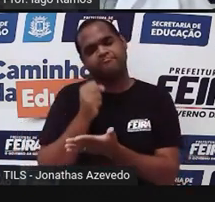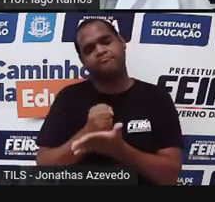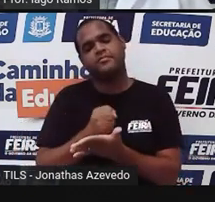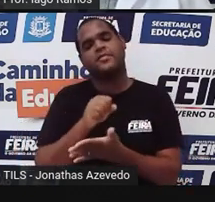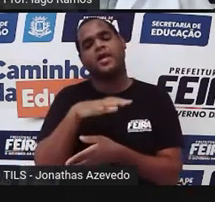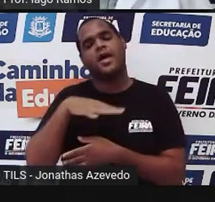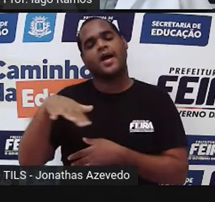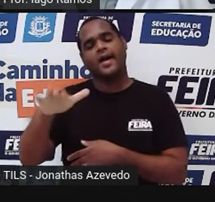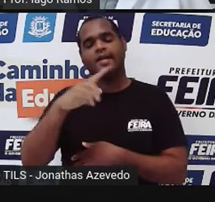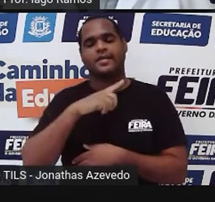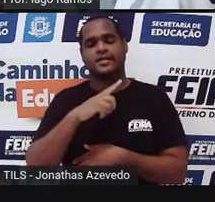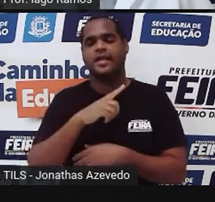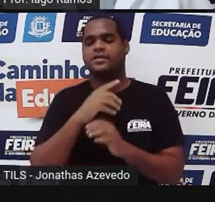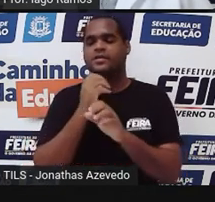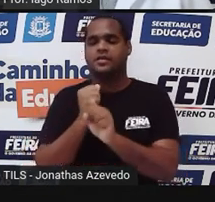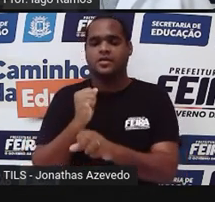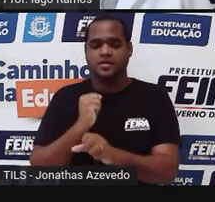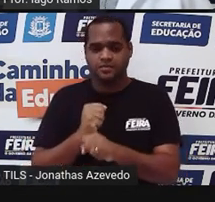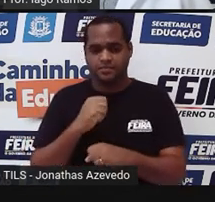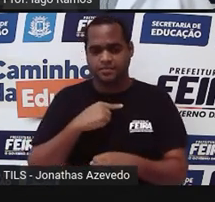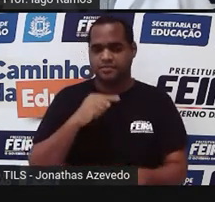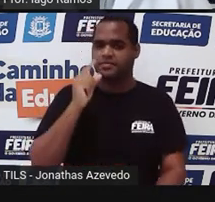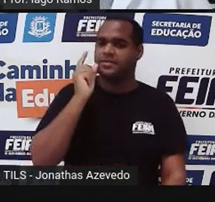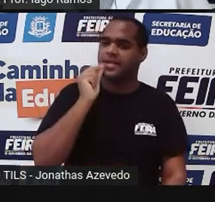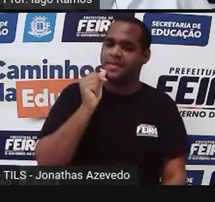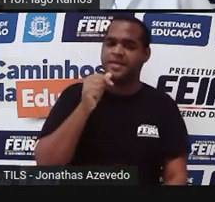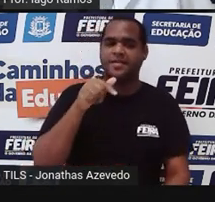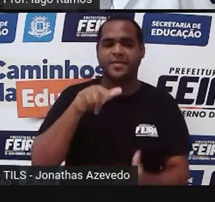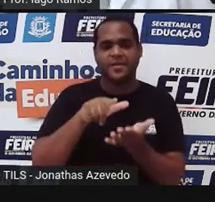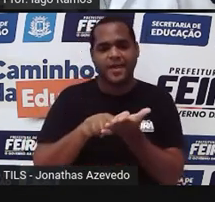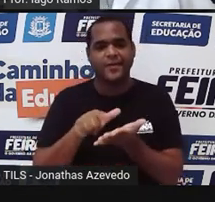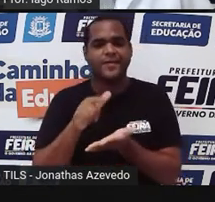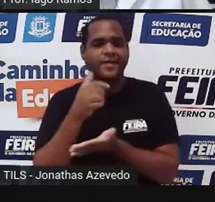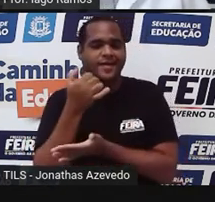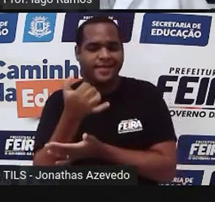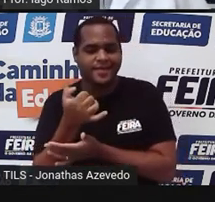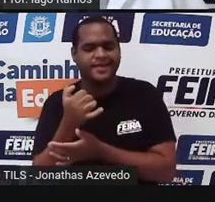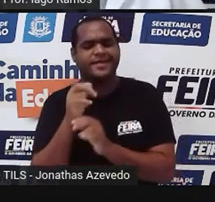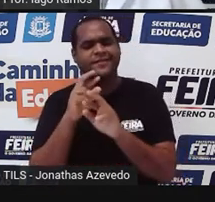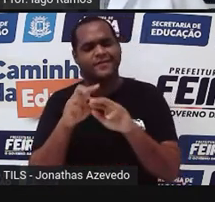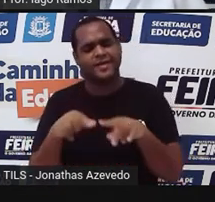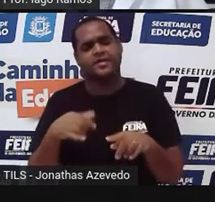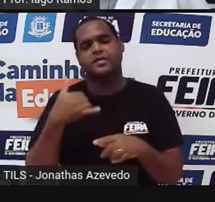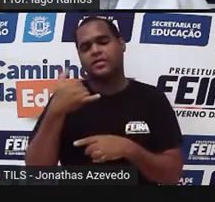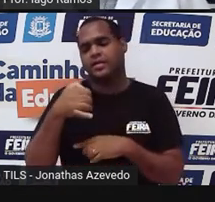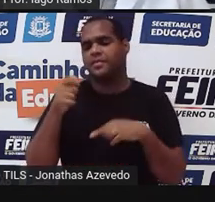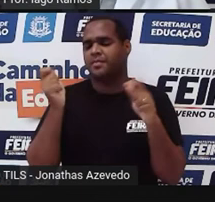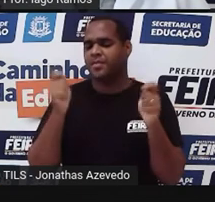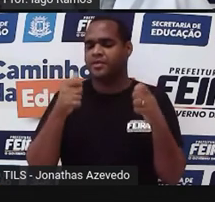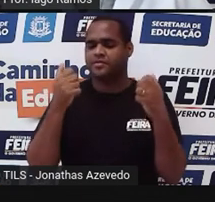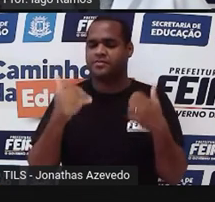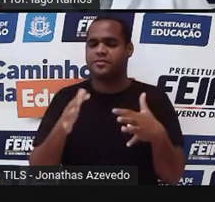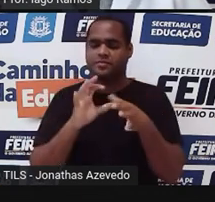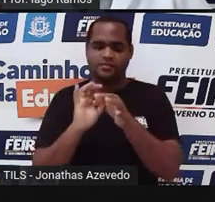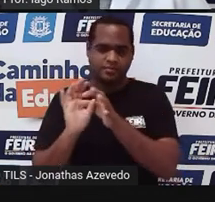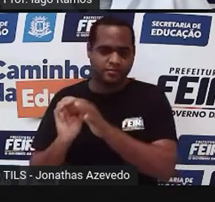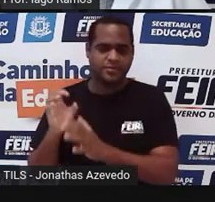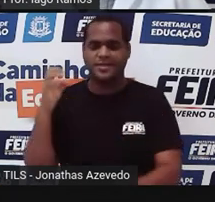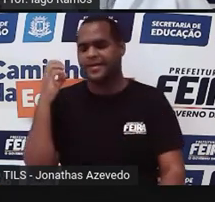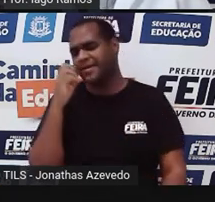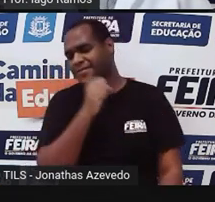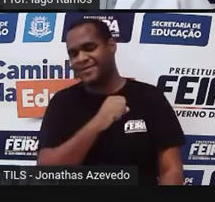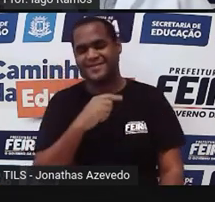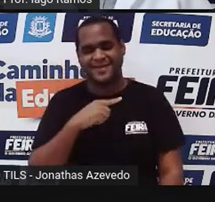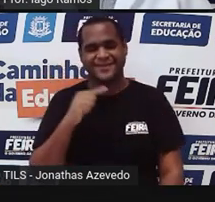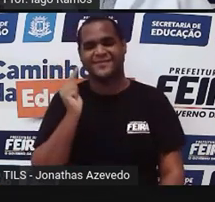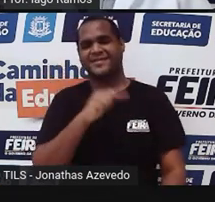área desse losango. Tá bom? Lápis, caneta, papel até com a calculadora você faz esse cálculo muito rapidamente.